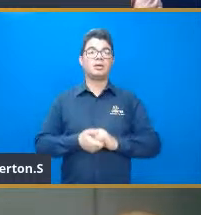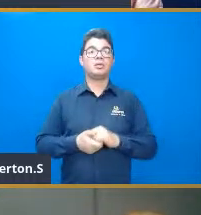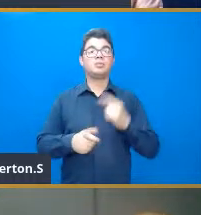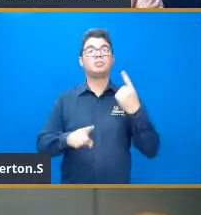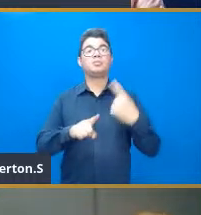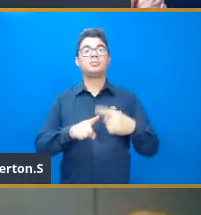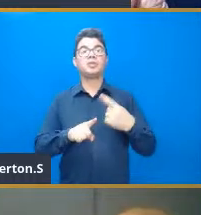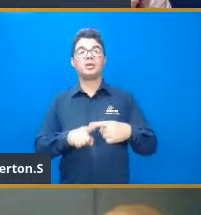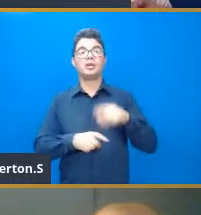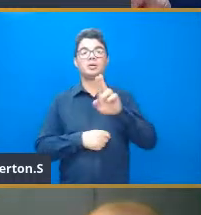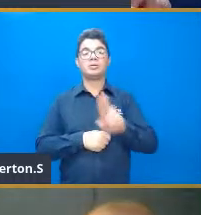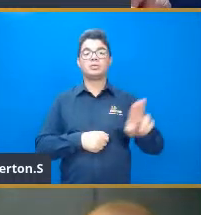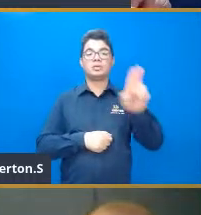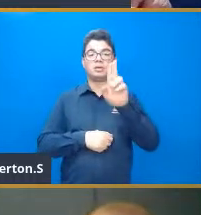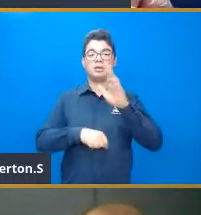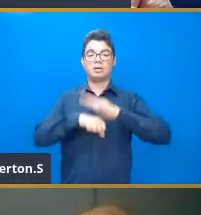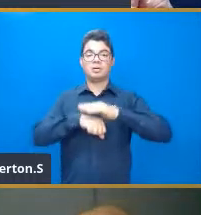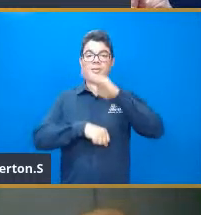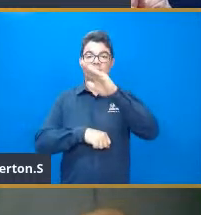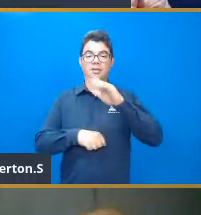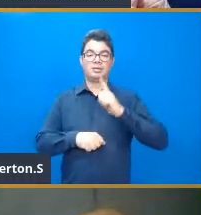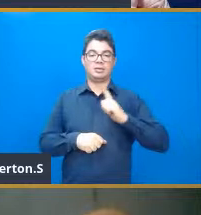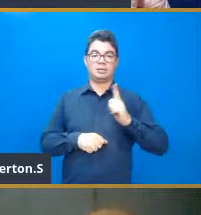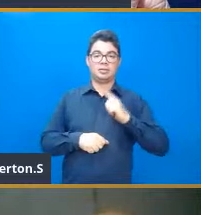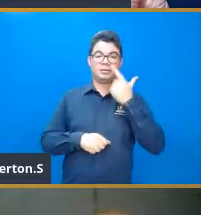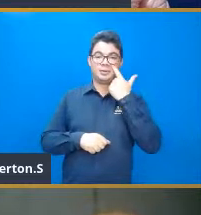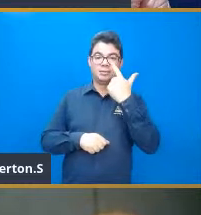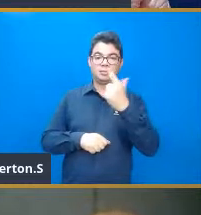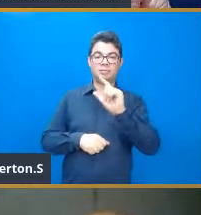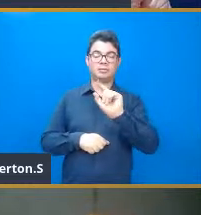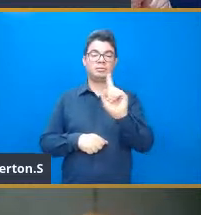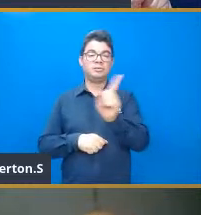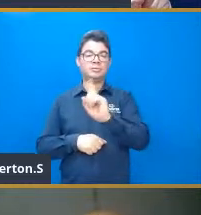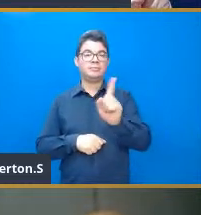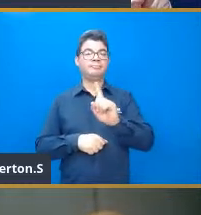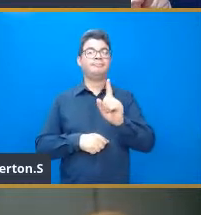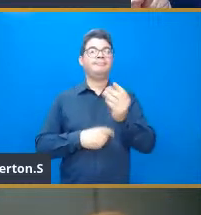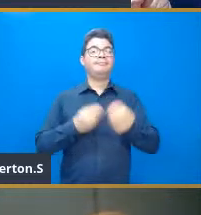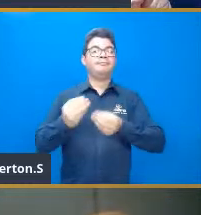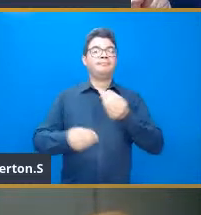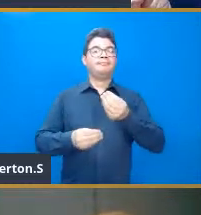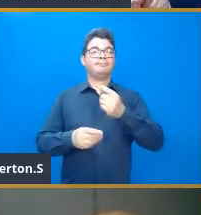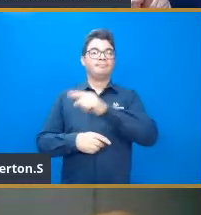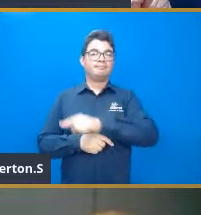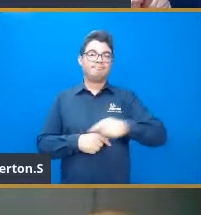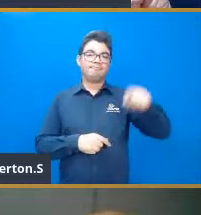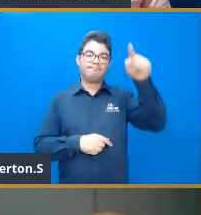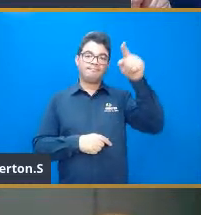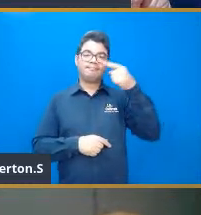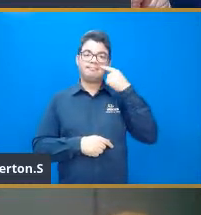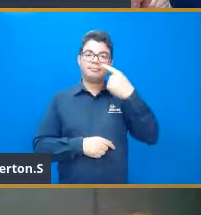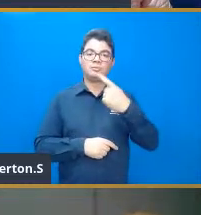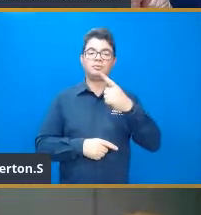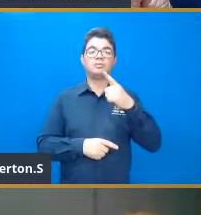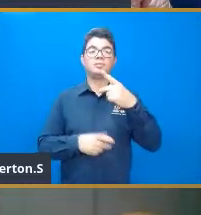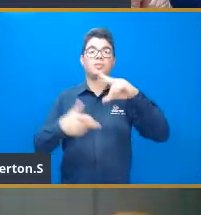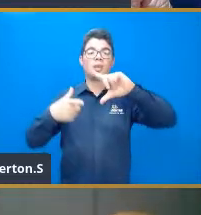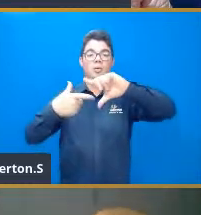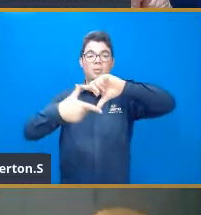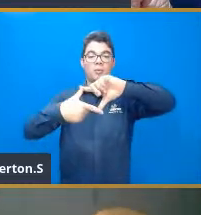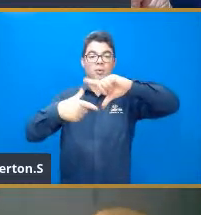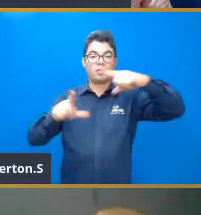essa regressão exponencial e não interpolação? Porque, dependendo, ali, dos pontos, pode ser que o polinômio não esteja